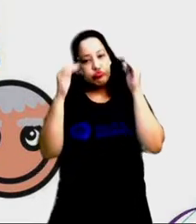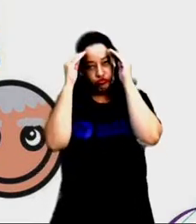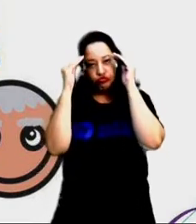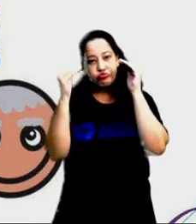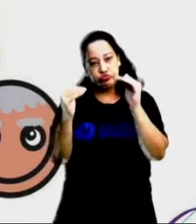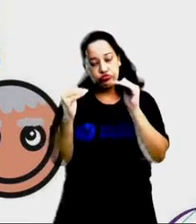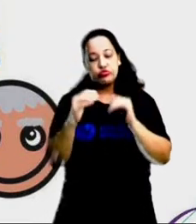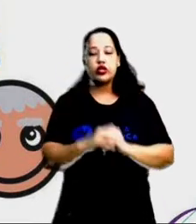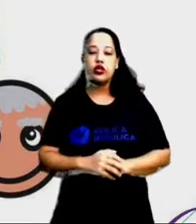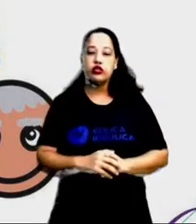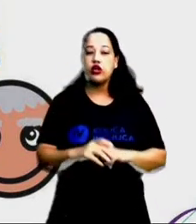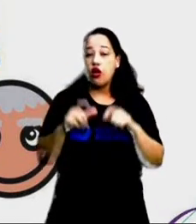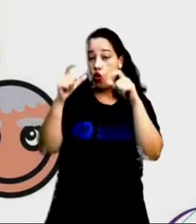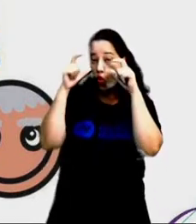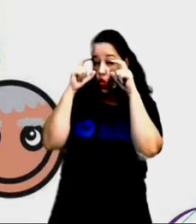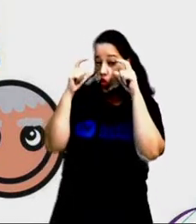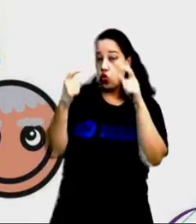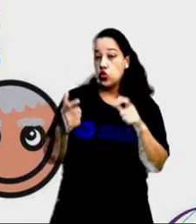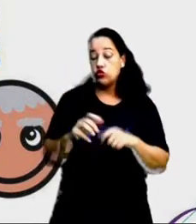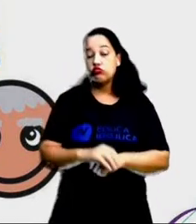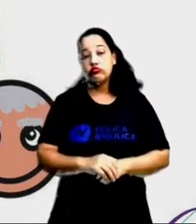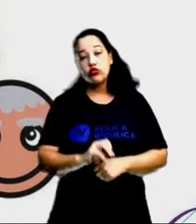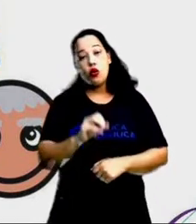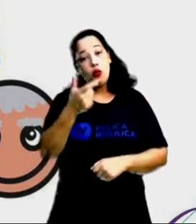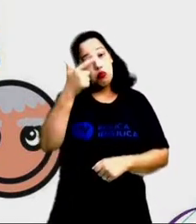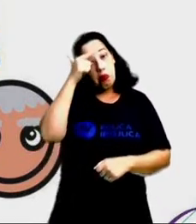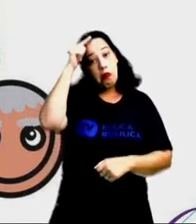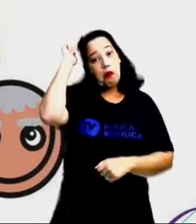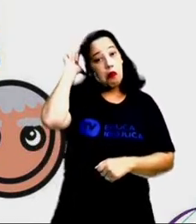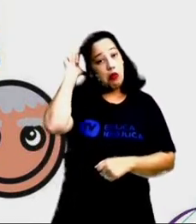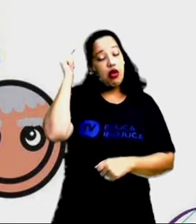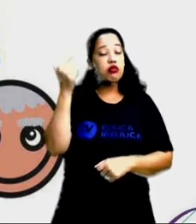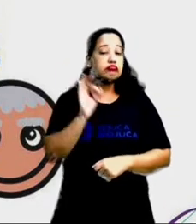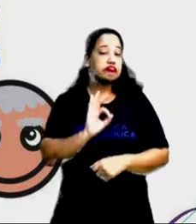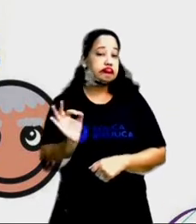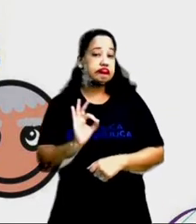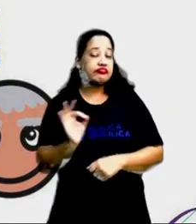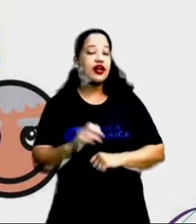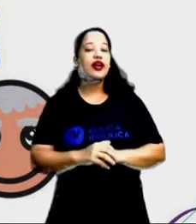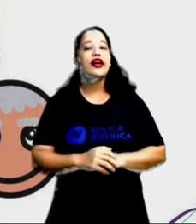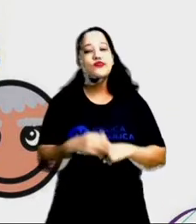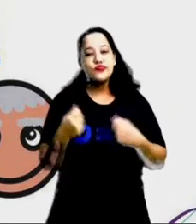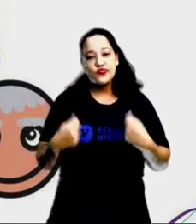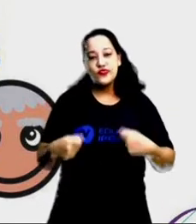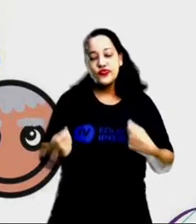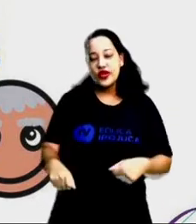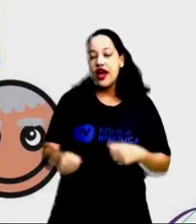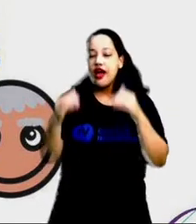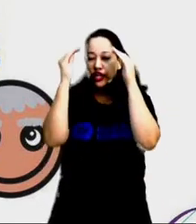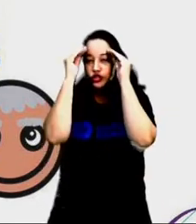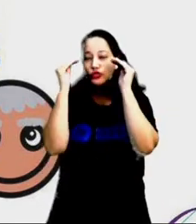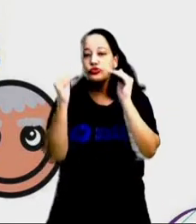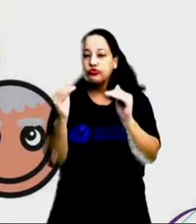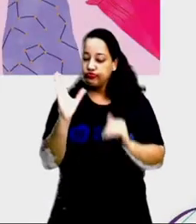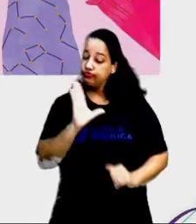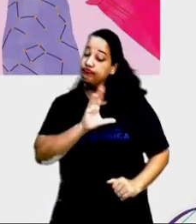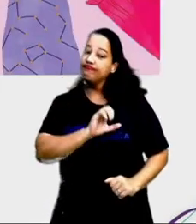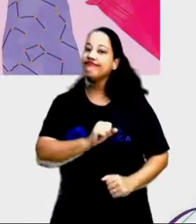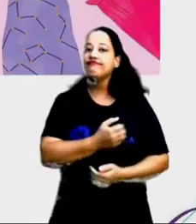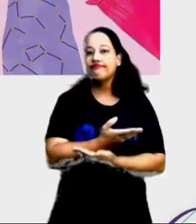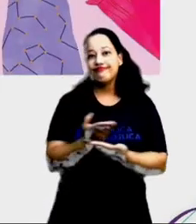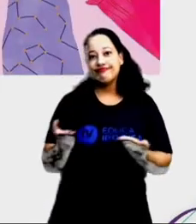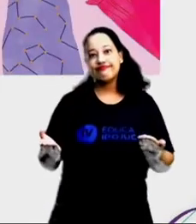óculos, tem pessoas que não têm cabelo, então devemos respeitar e amar essas pessoas.